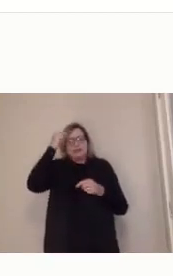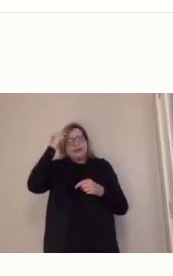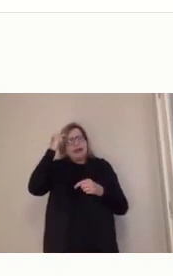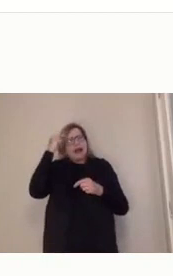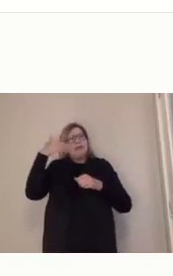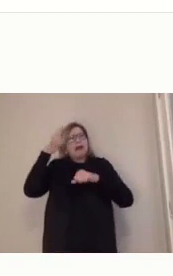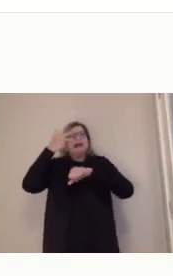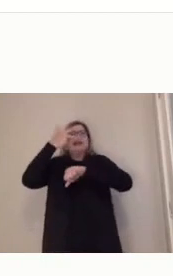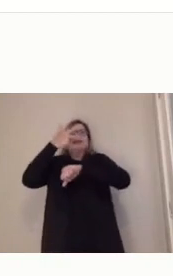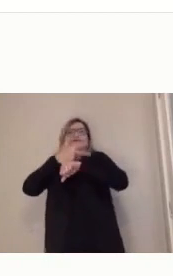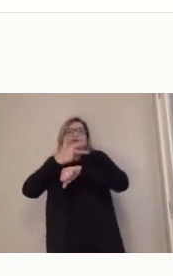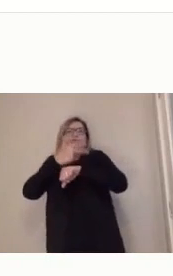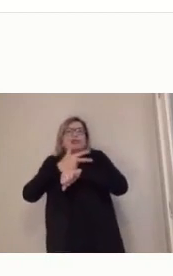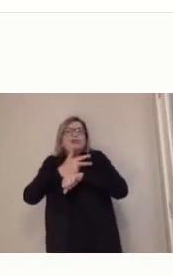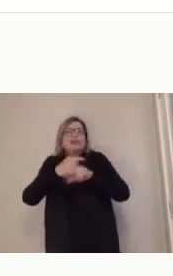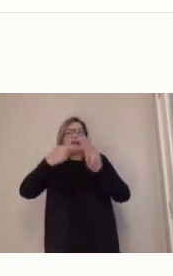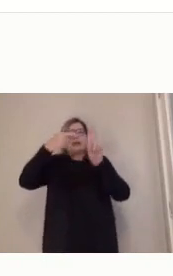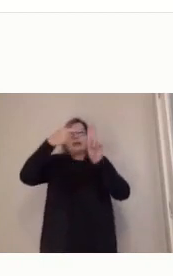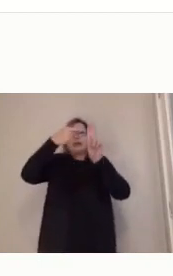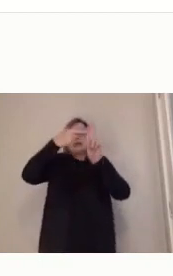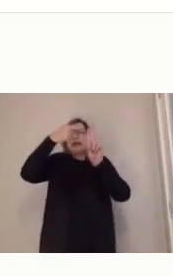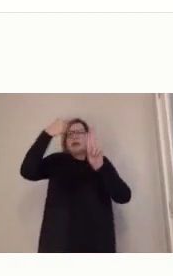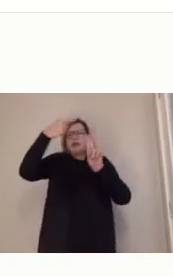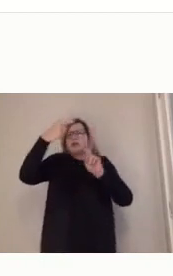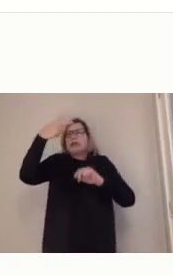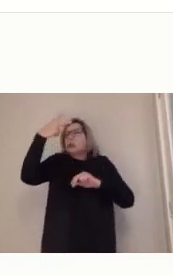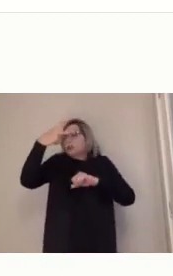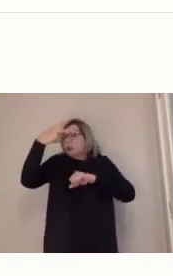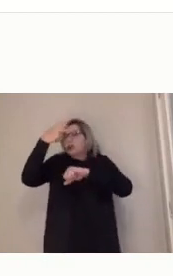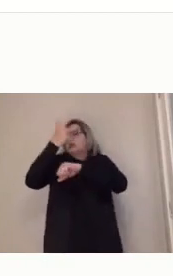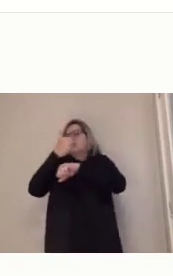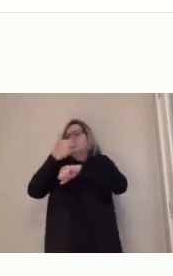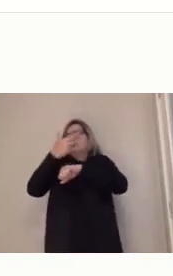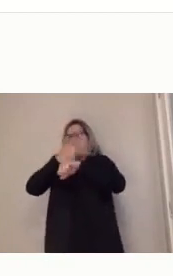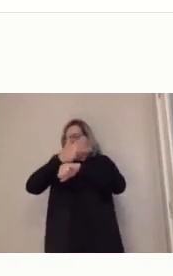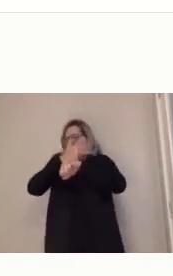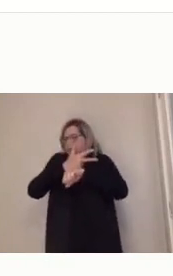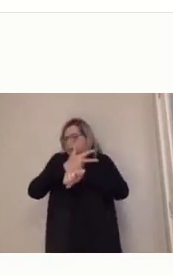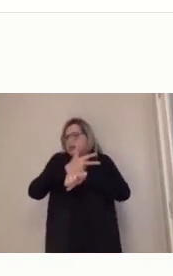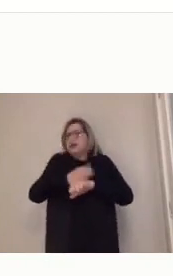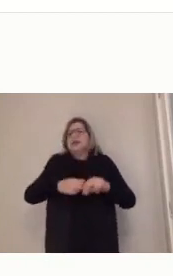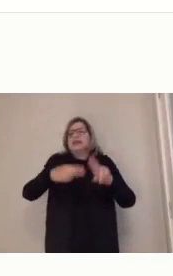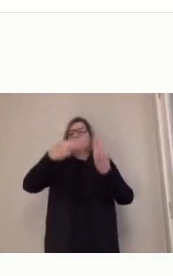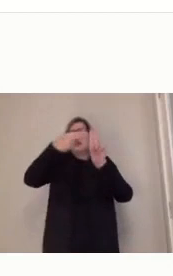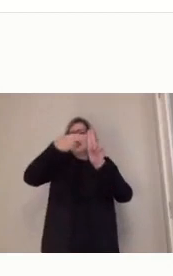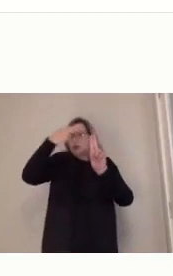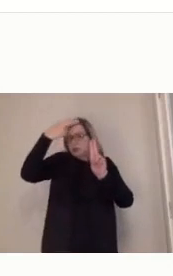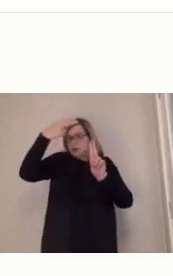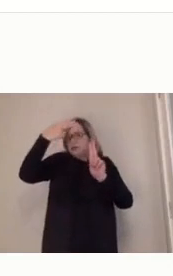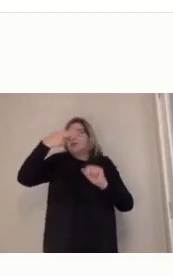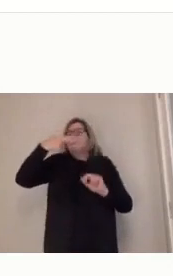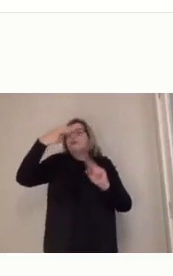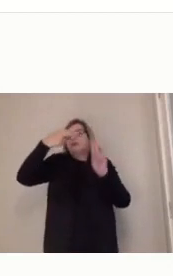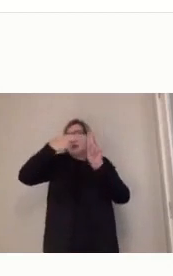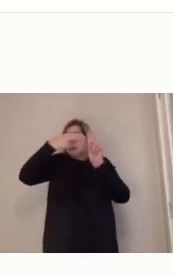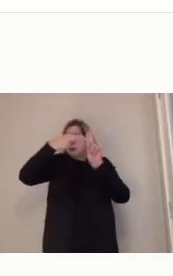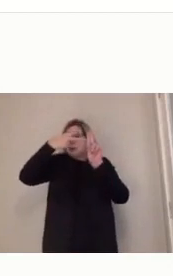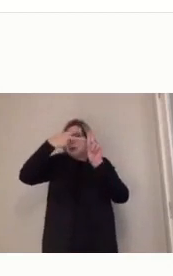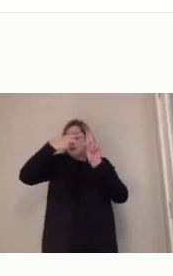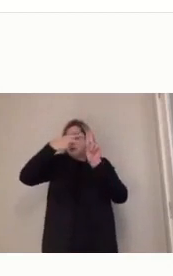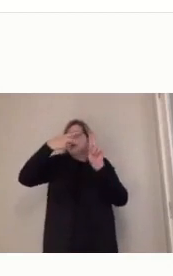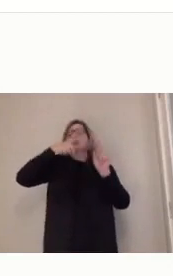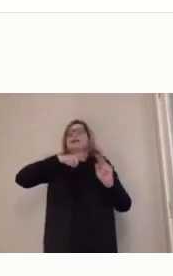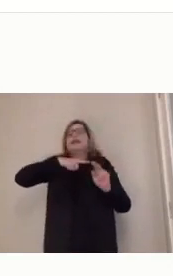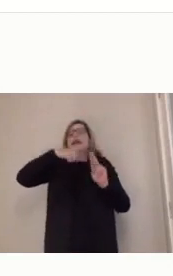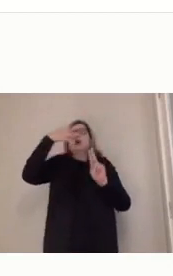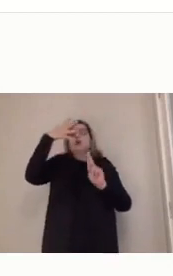dois vídeos, na unidade 2 tem quatro vídeos, sendo que dois desses são animações